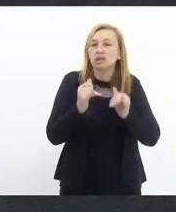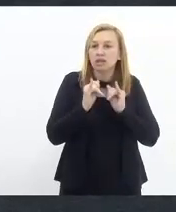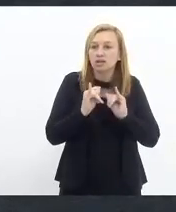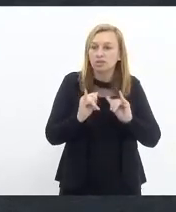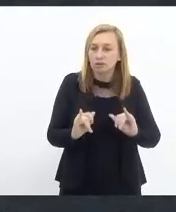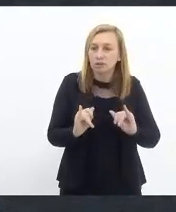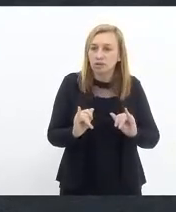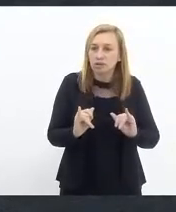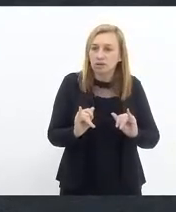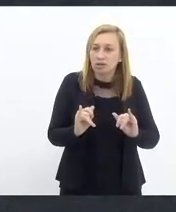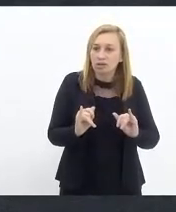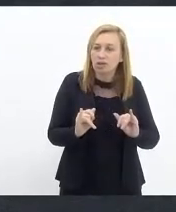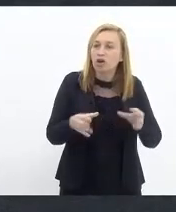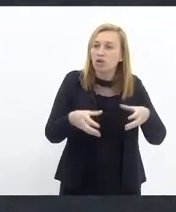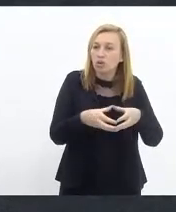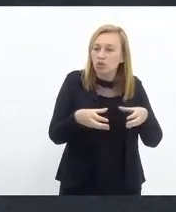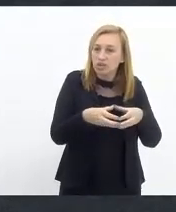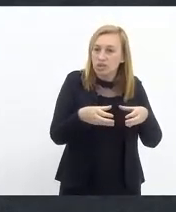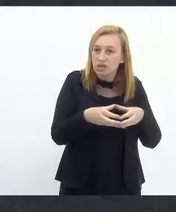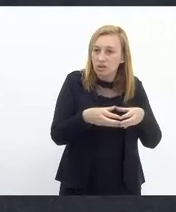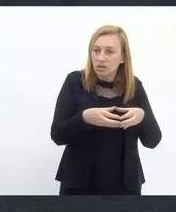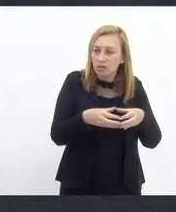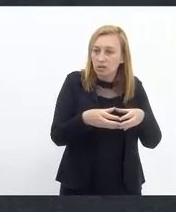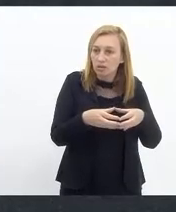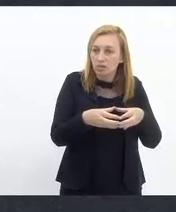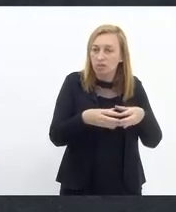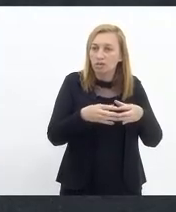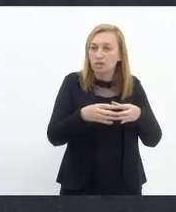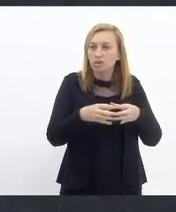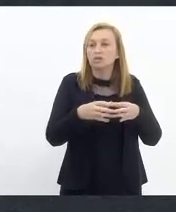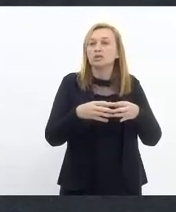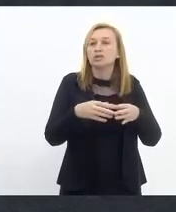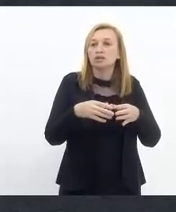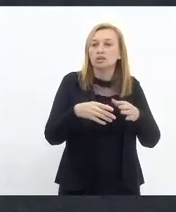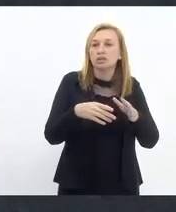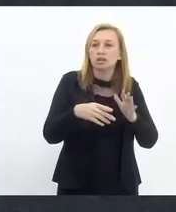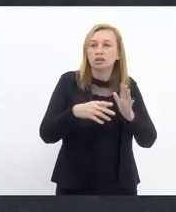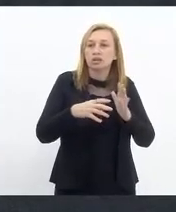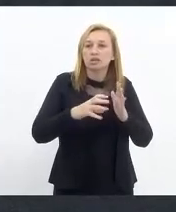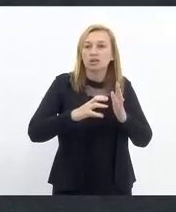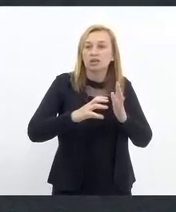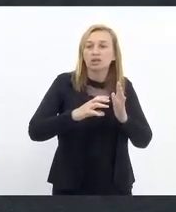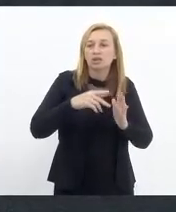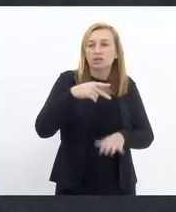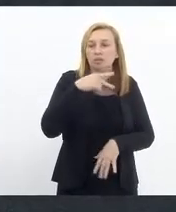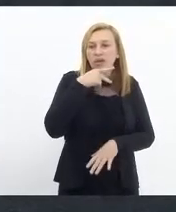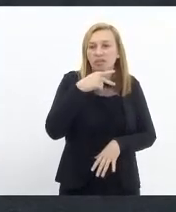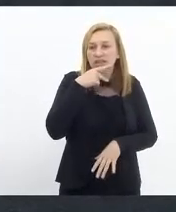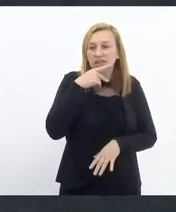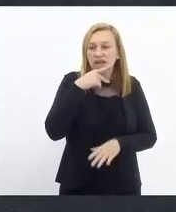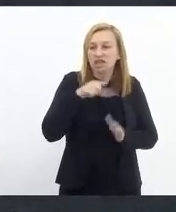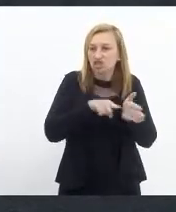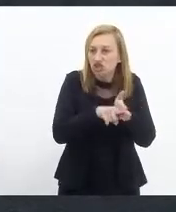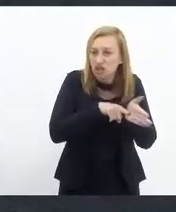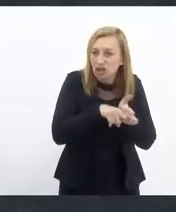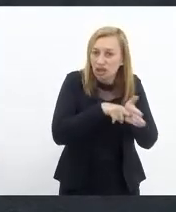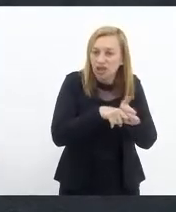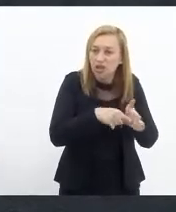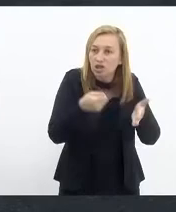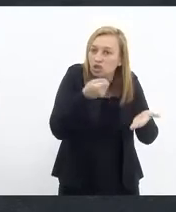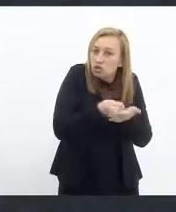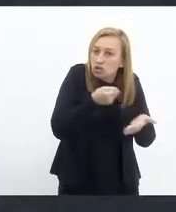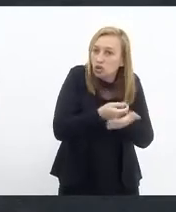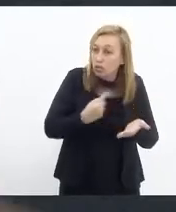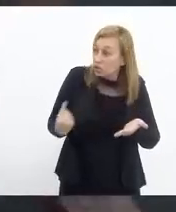à Comissão Parlamentar de Inquérito que a possa dar uma resposta à população que nos cobra, enquanto